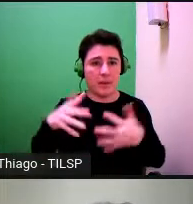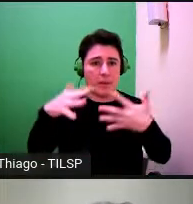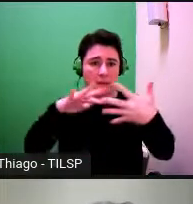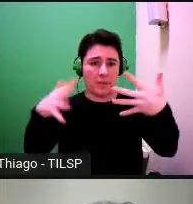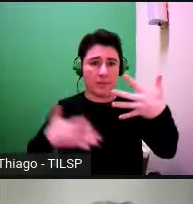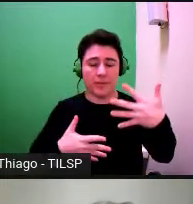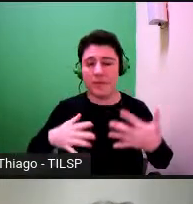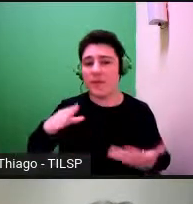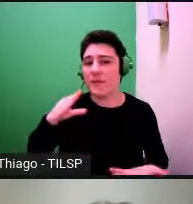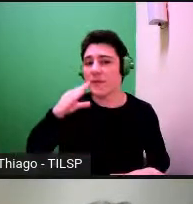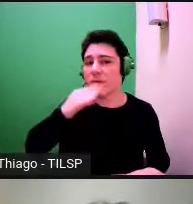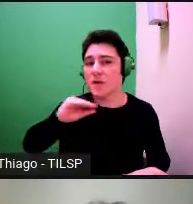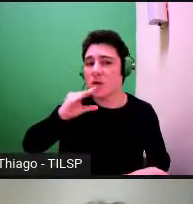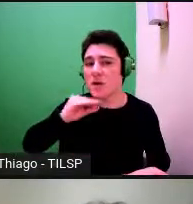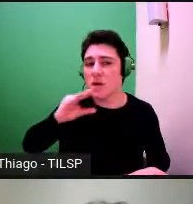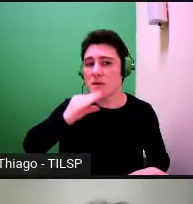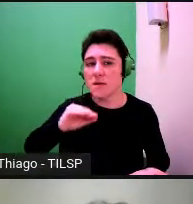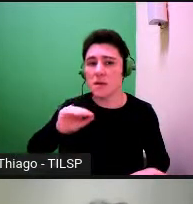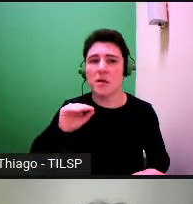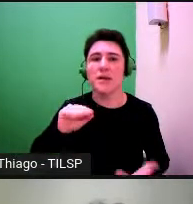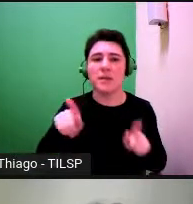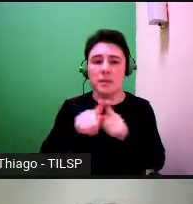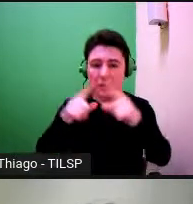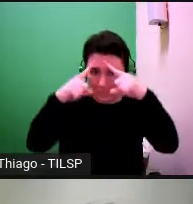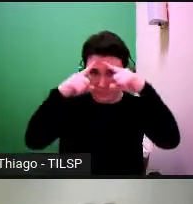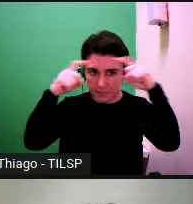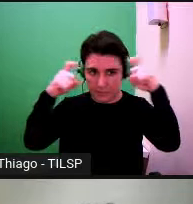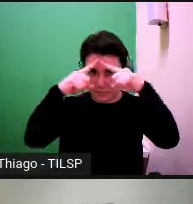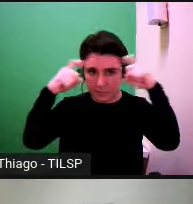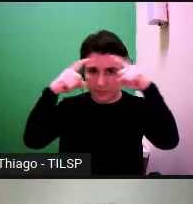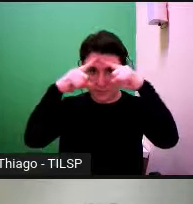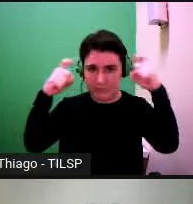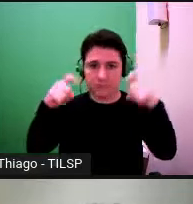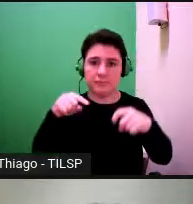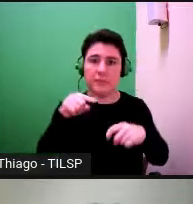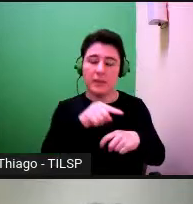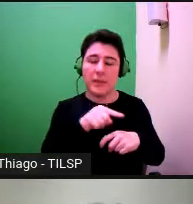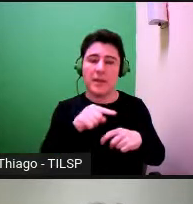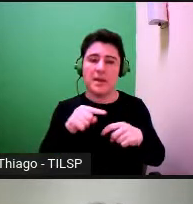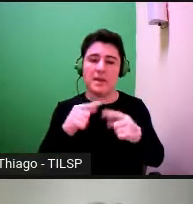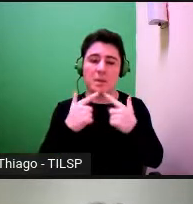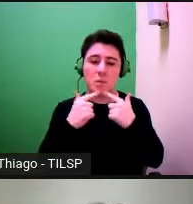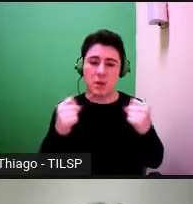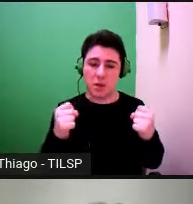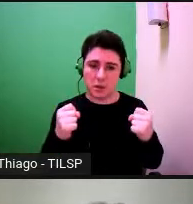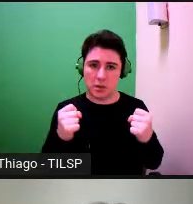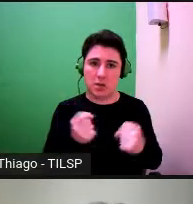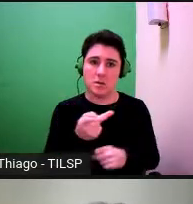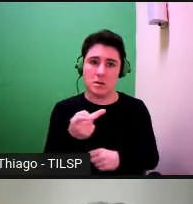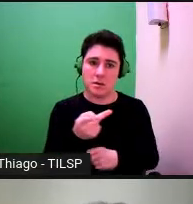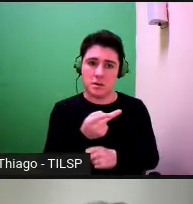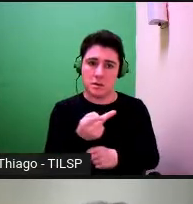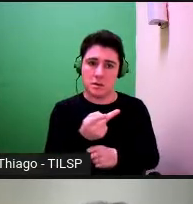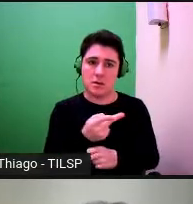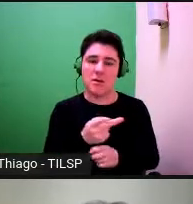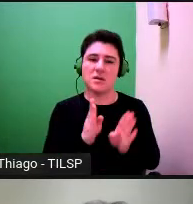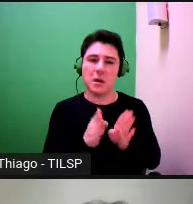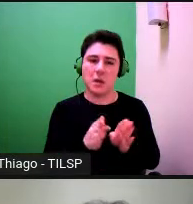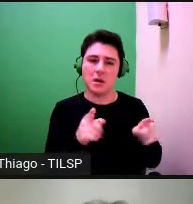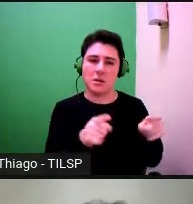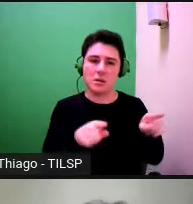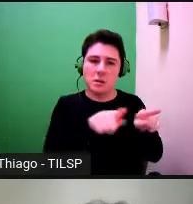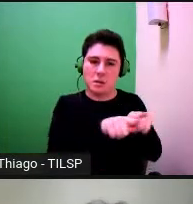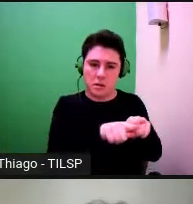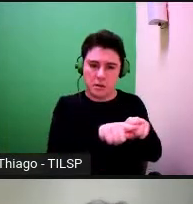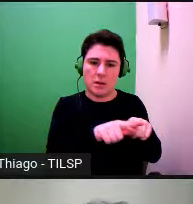Vygotsky, psicólogo da linguagem, Voloschinov, linguista, ambos participando do movimento do